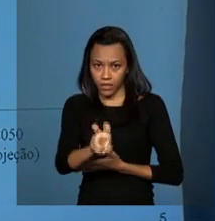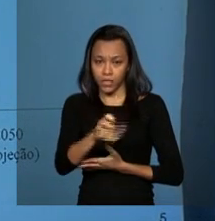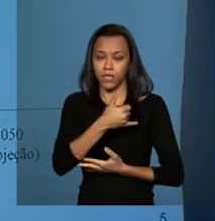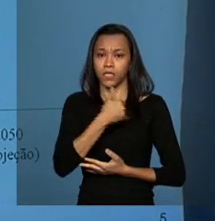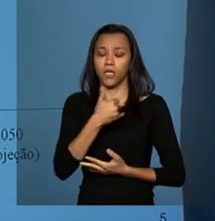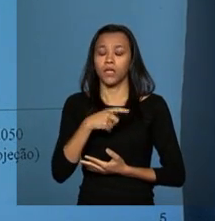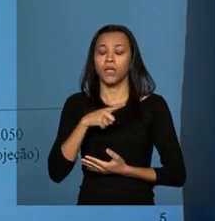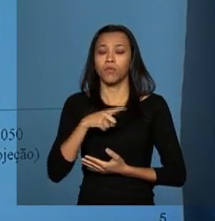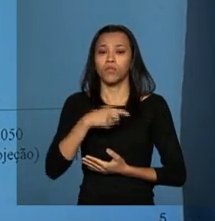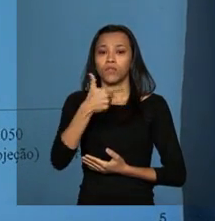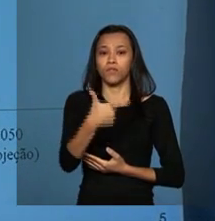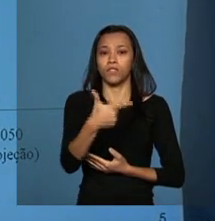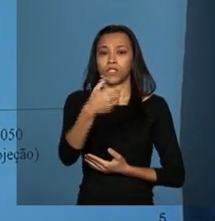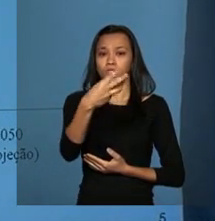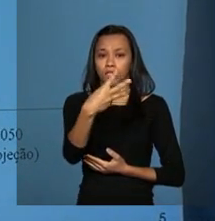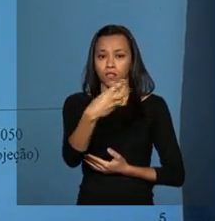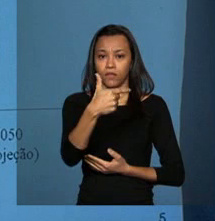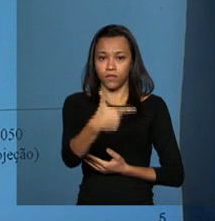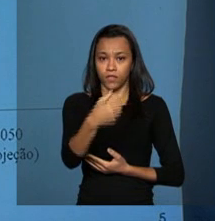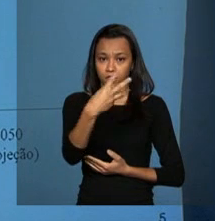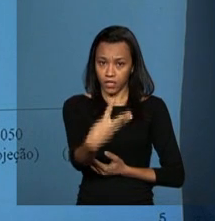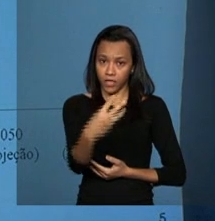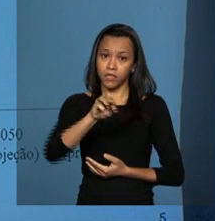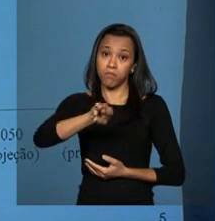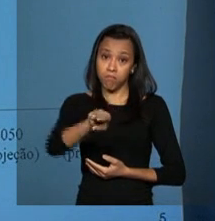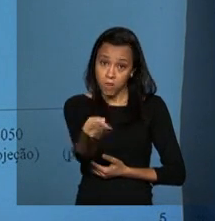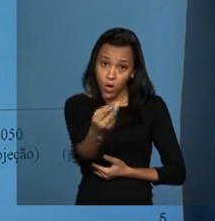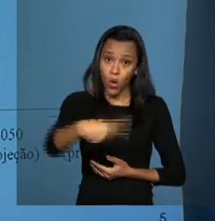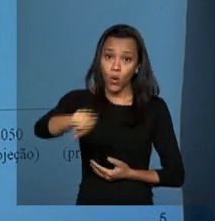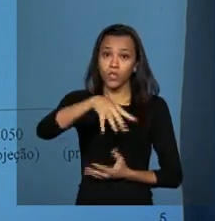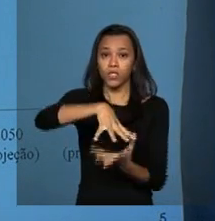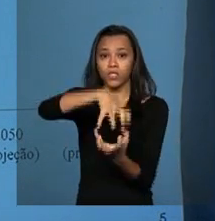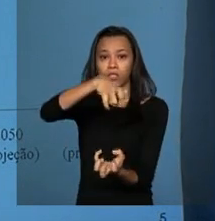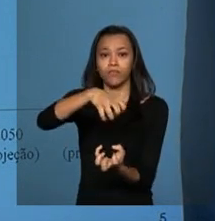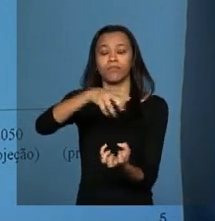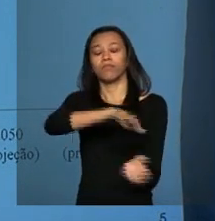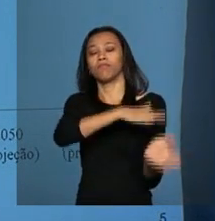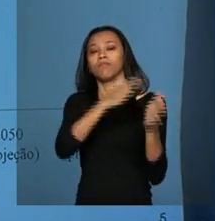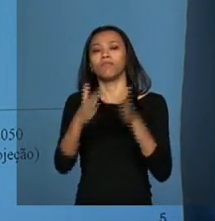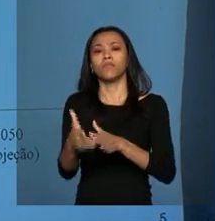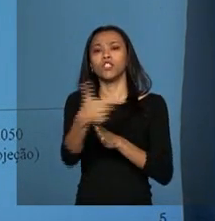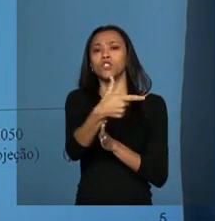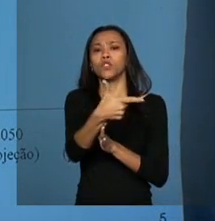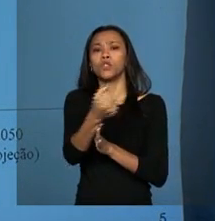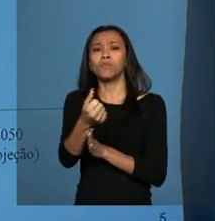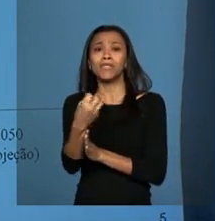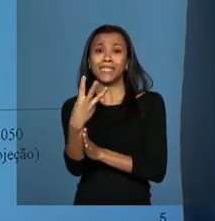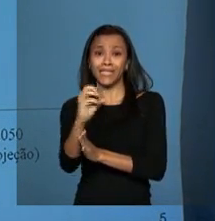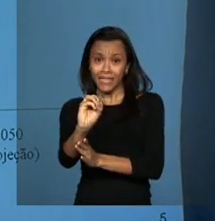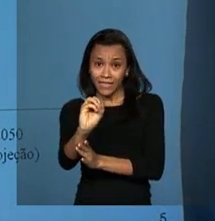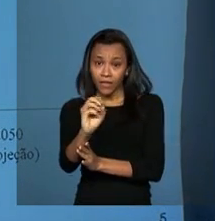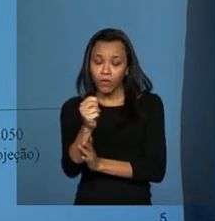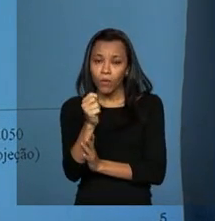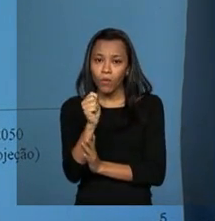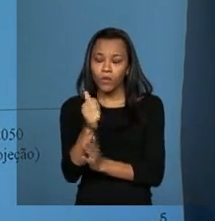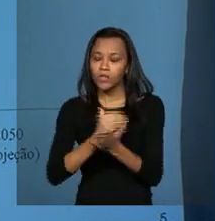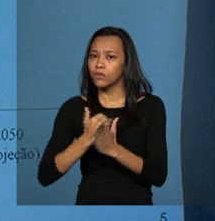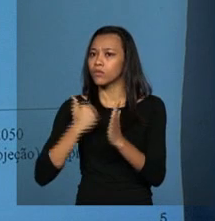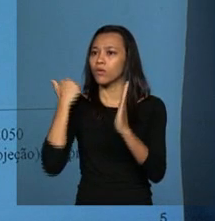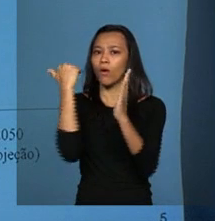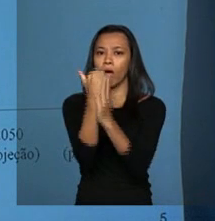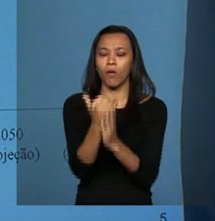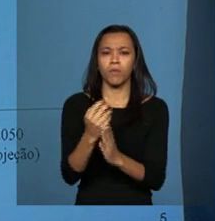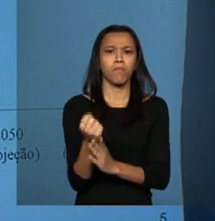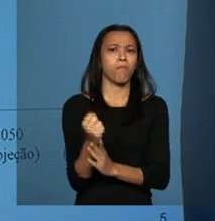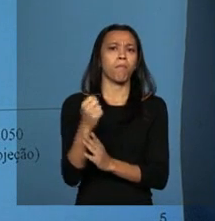,9 milhões de idosos. Nós teremos, em 2030, quase dobra isso, mais de